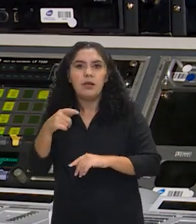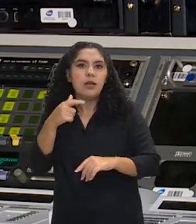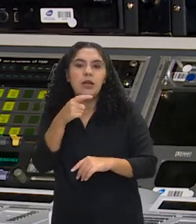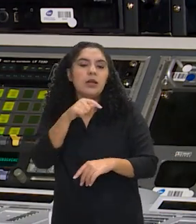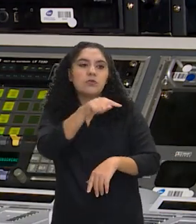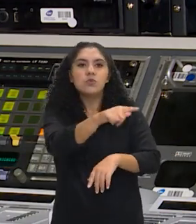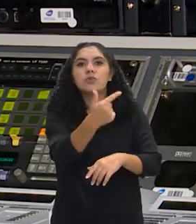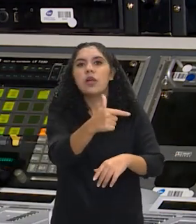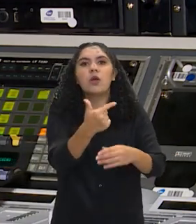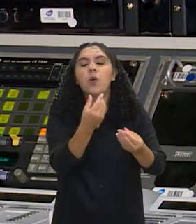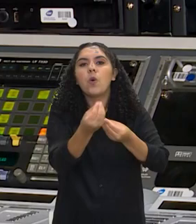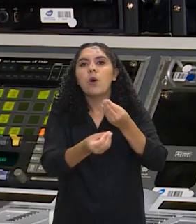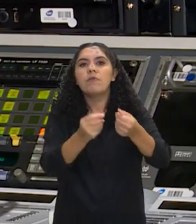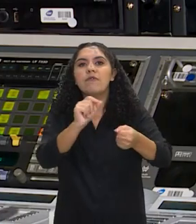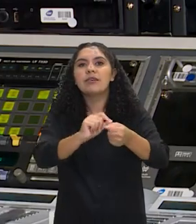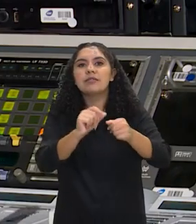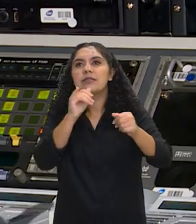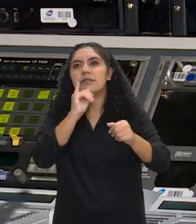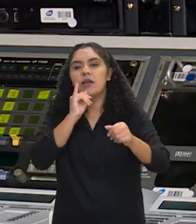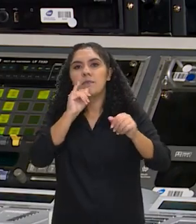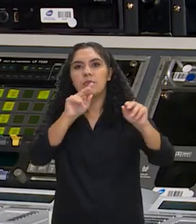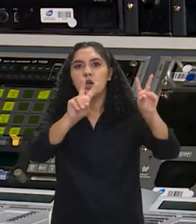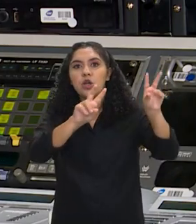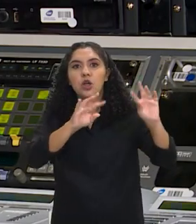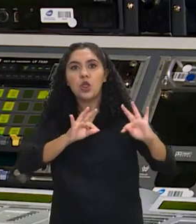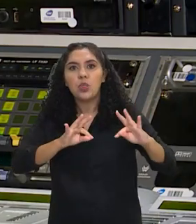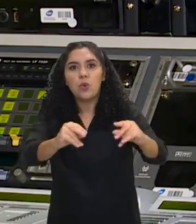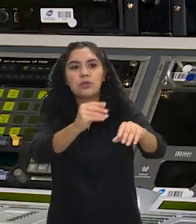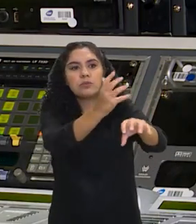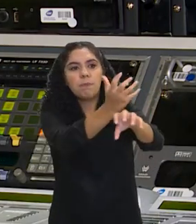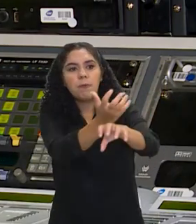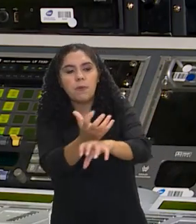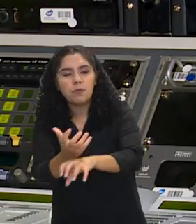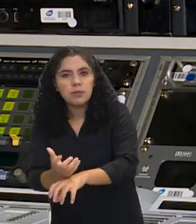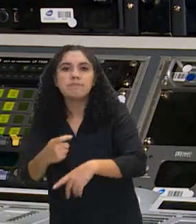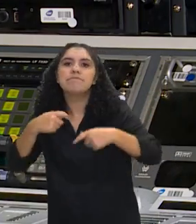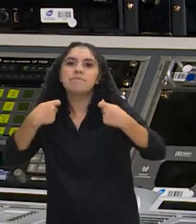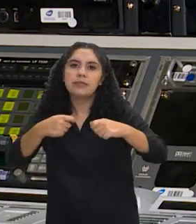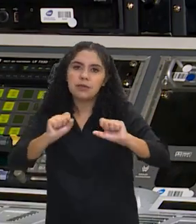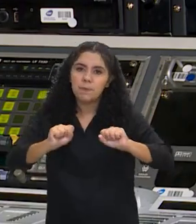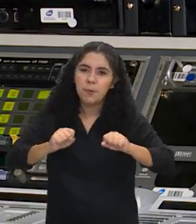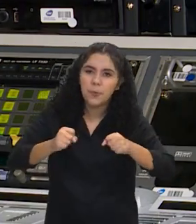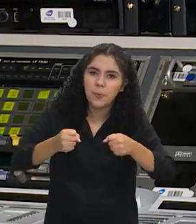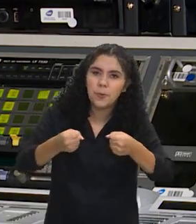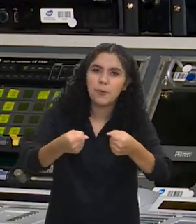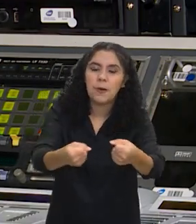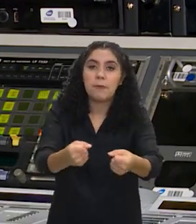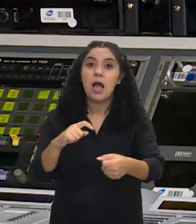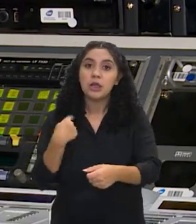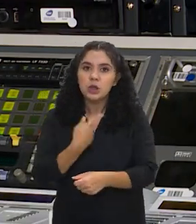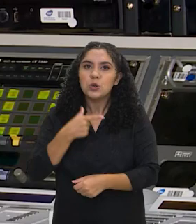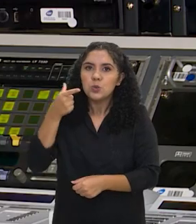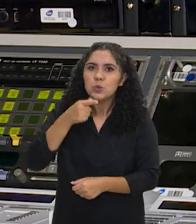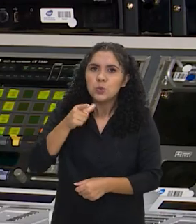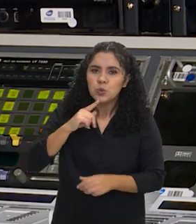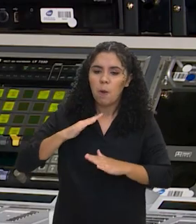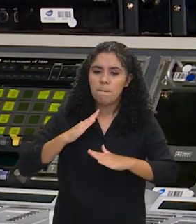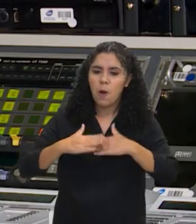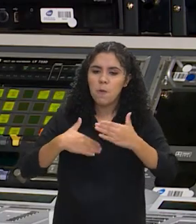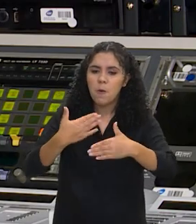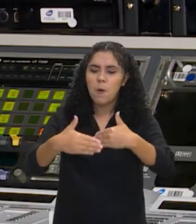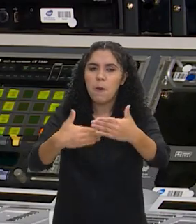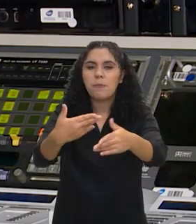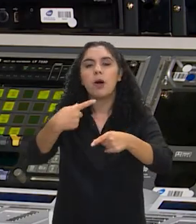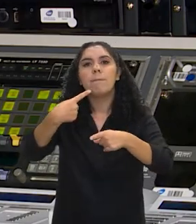não têm como cobrir para todas as disciplinas se você não tiver um esforço temático organizado. E é isso que a gente está conseguindo fazer. E a gente só está conseguindo avançar nisso